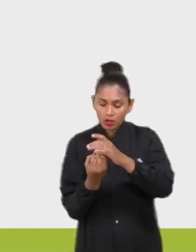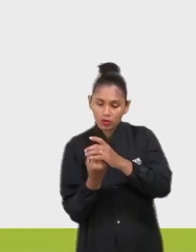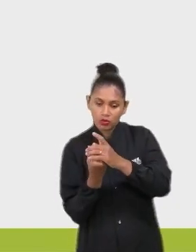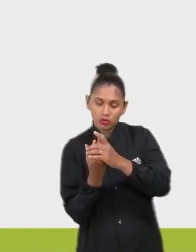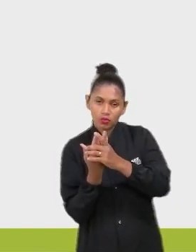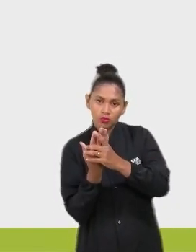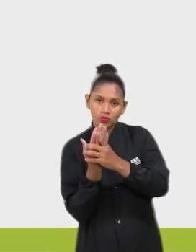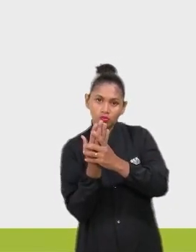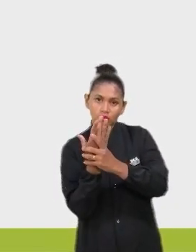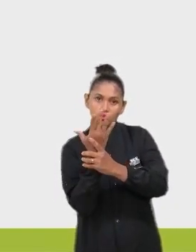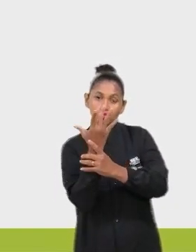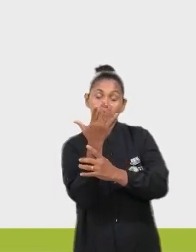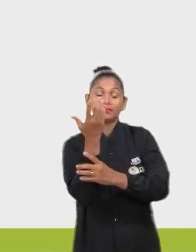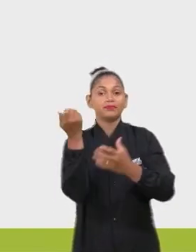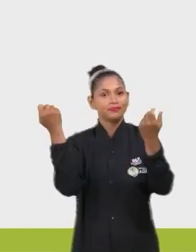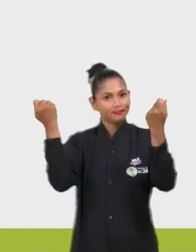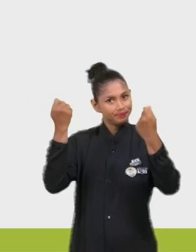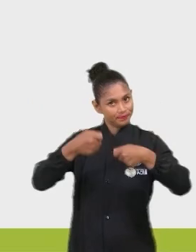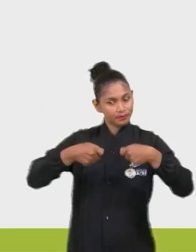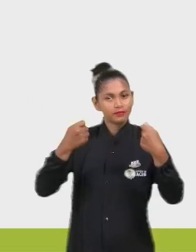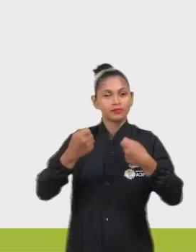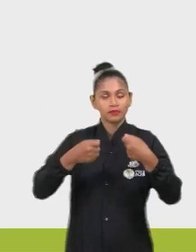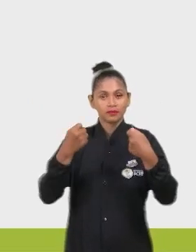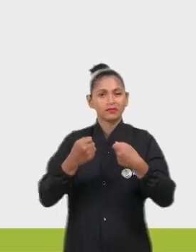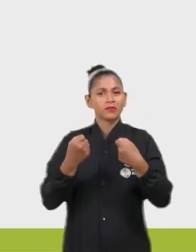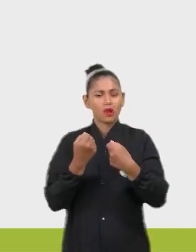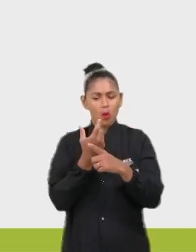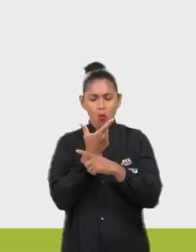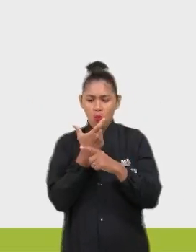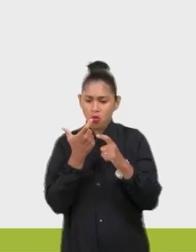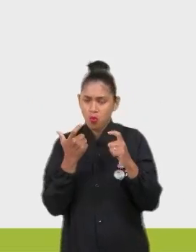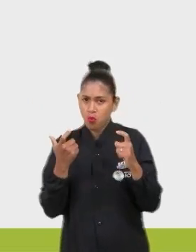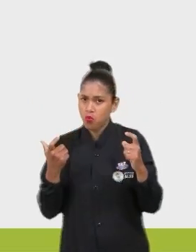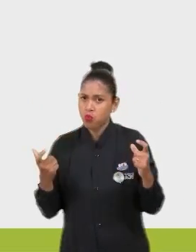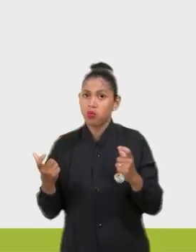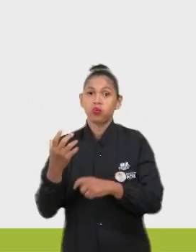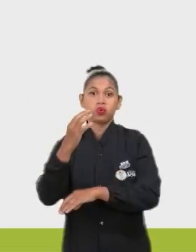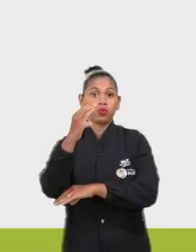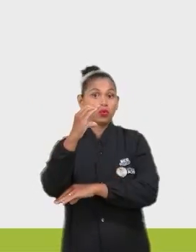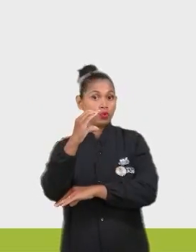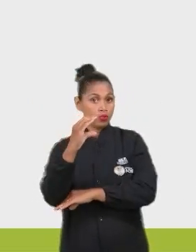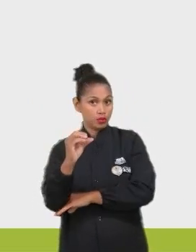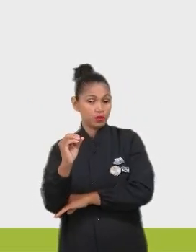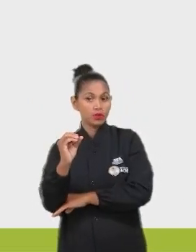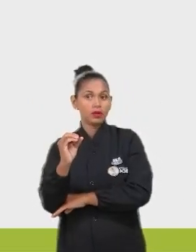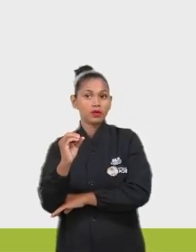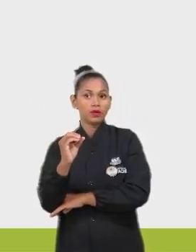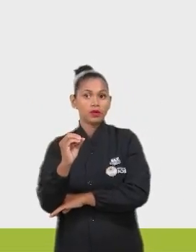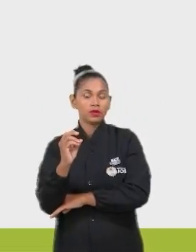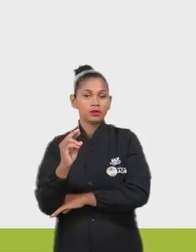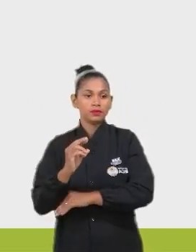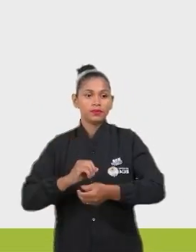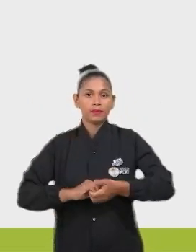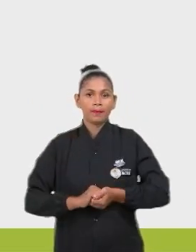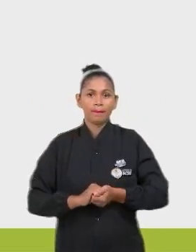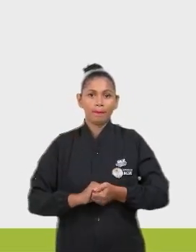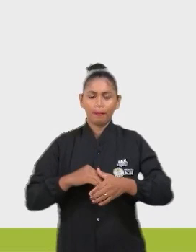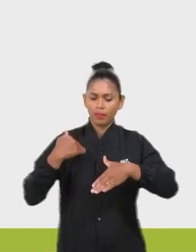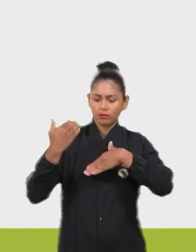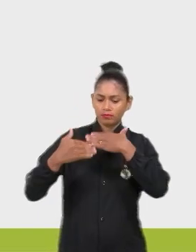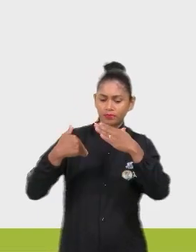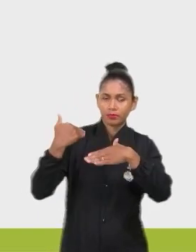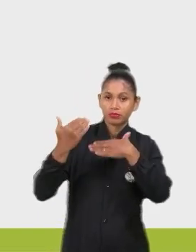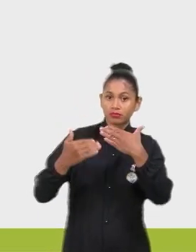necessitam de grande quantidade de carbono. Perfeito. Sequestrado pela fotossíntese para a produção de biomassa.